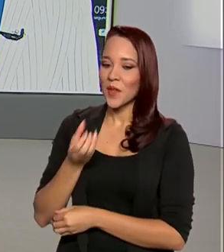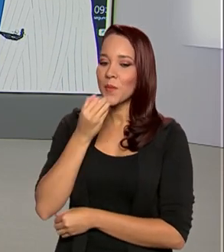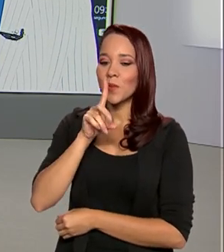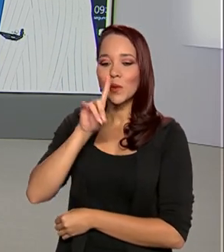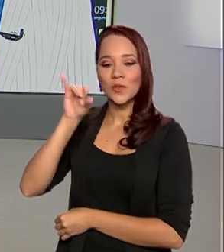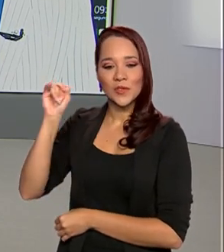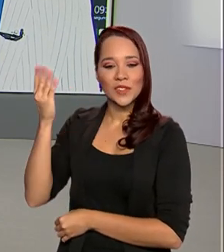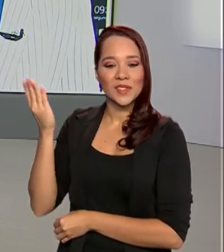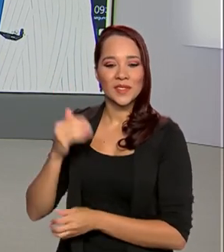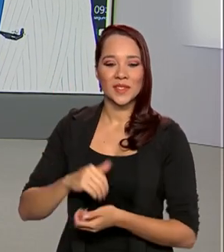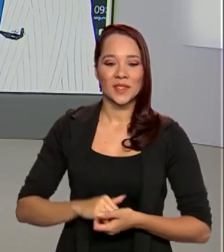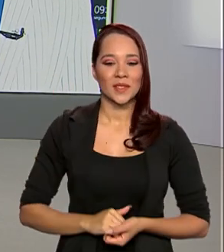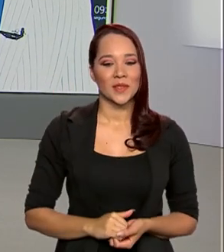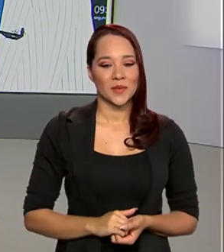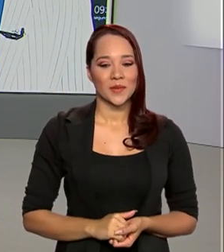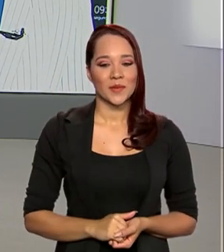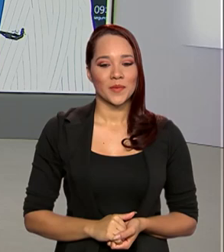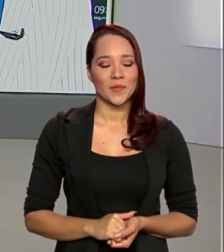Bom dia, Cláudia.